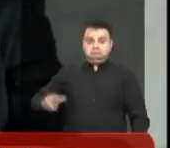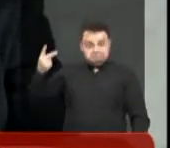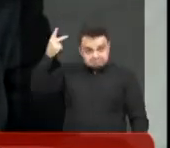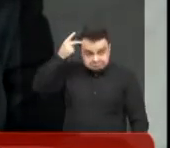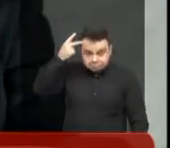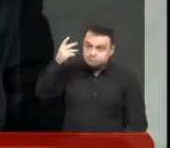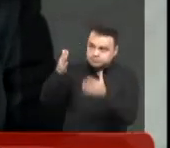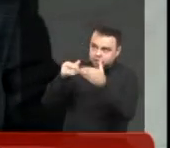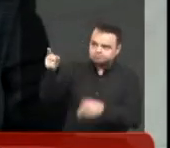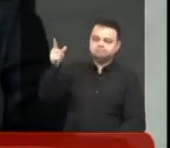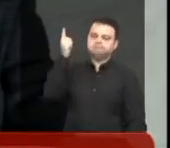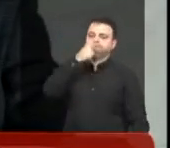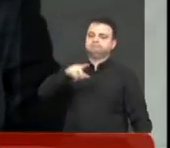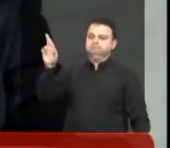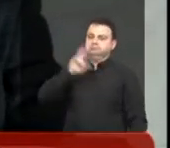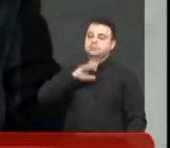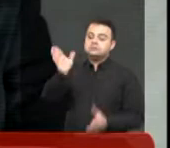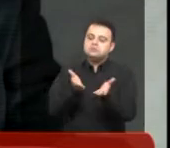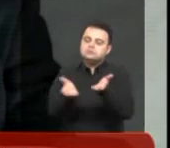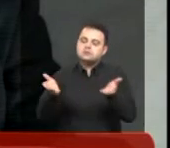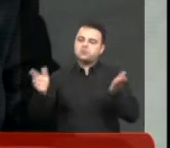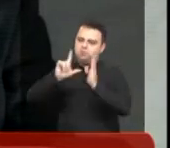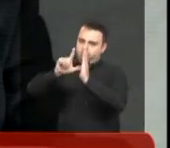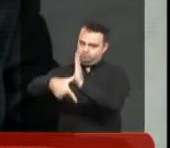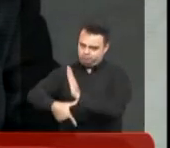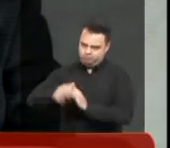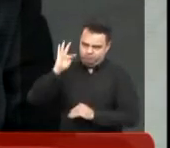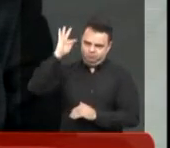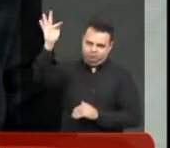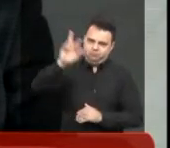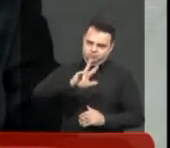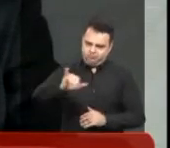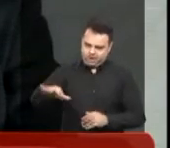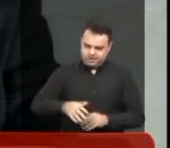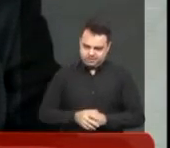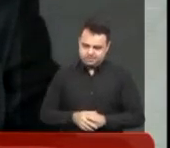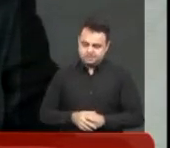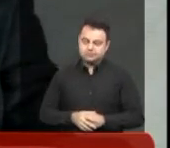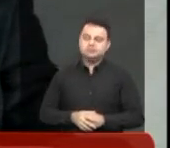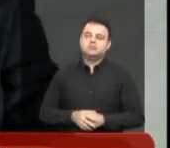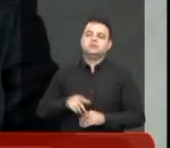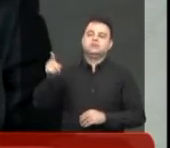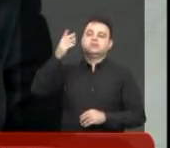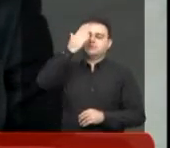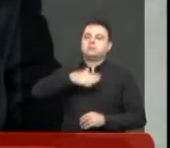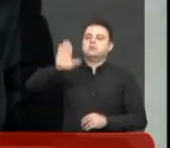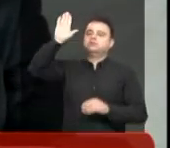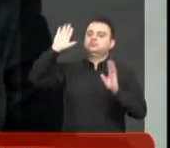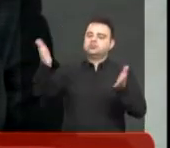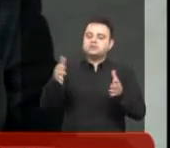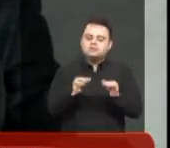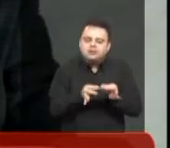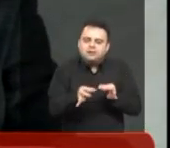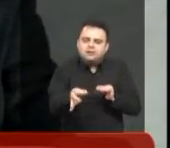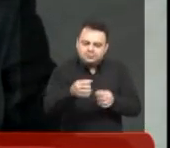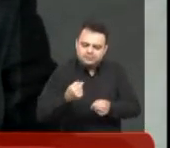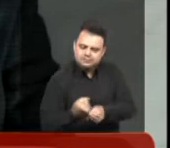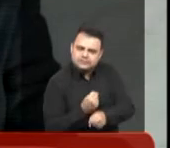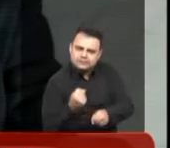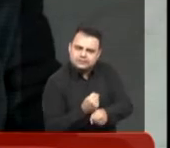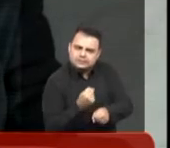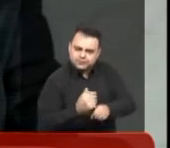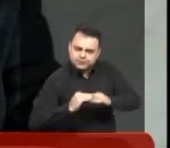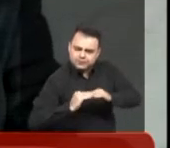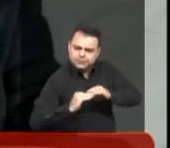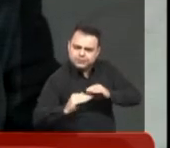A licitação é que está um pouquinho atrasada, mas vai sair, já existe a promessa. São 6,8